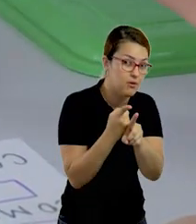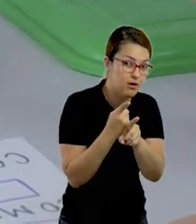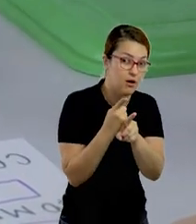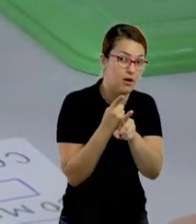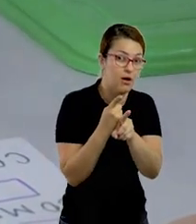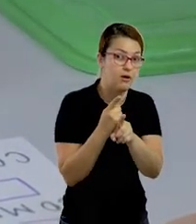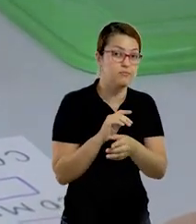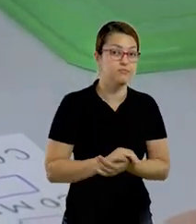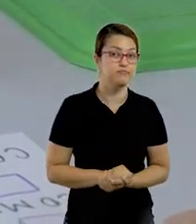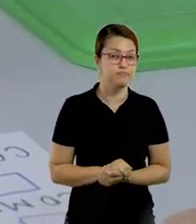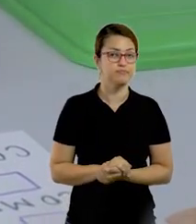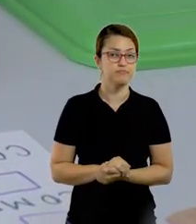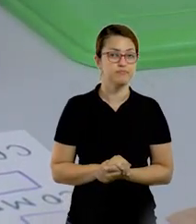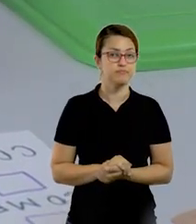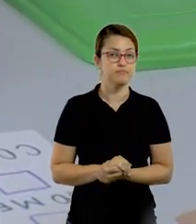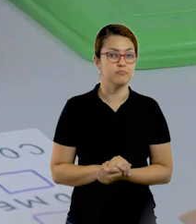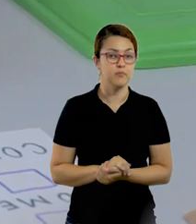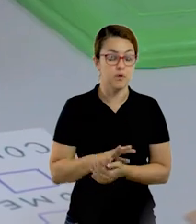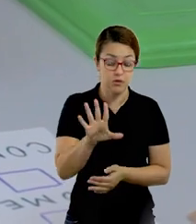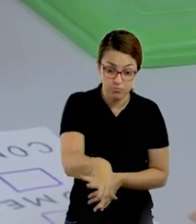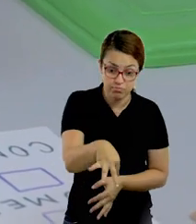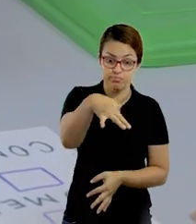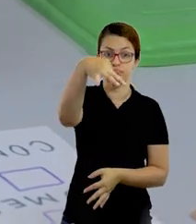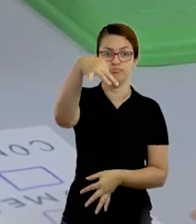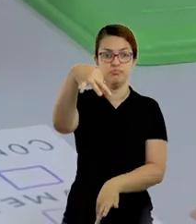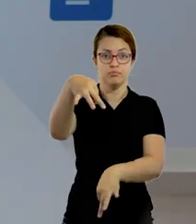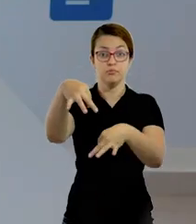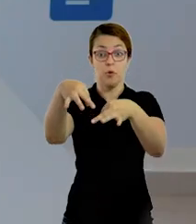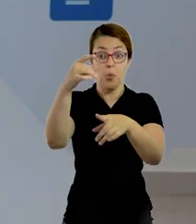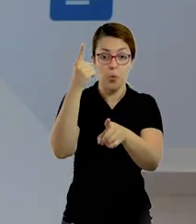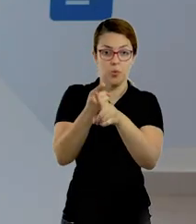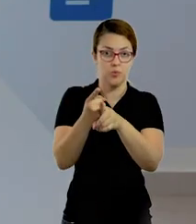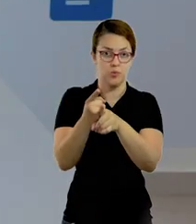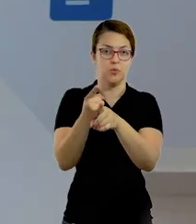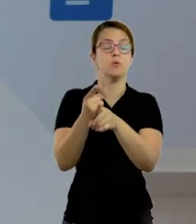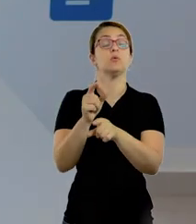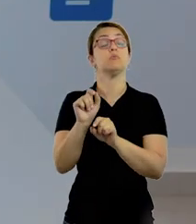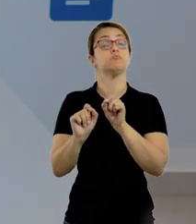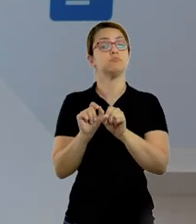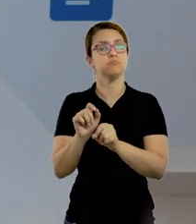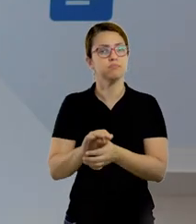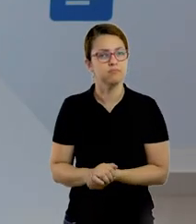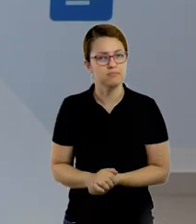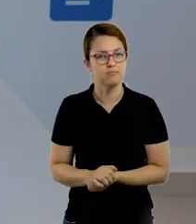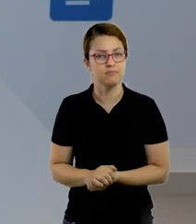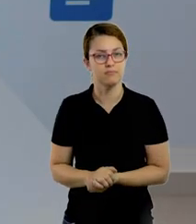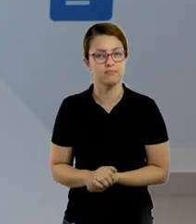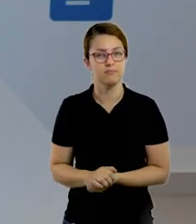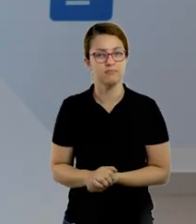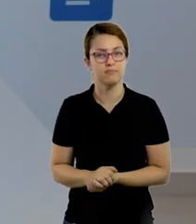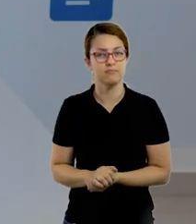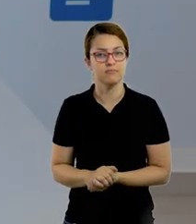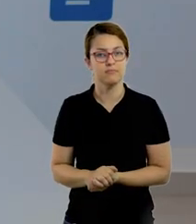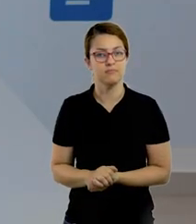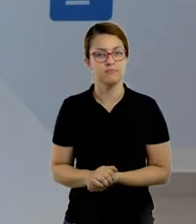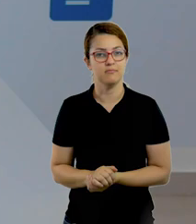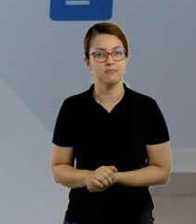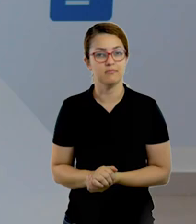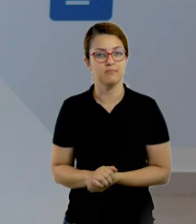e quando ela achar as letrinhas, ela vai ter que